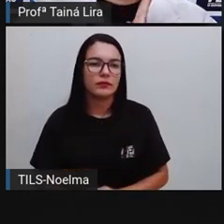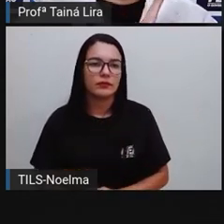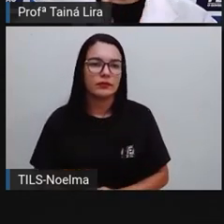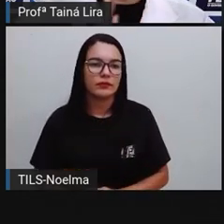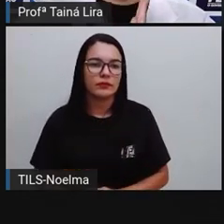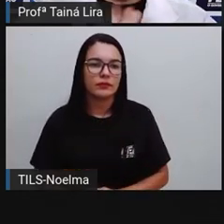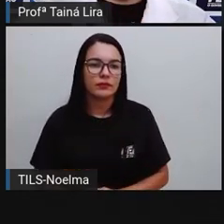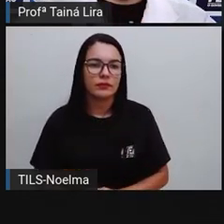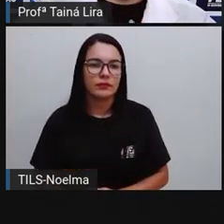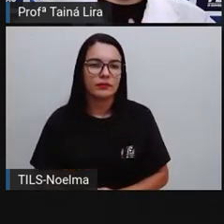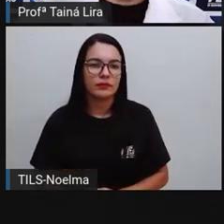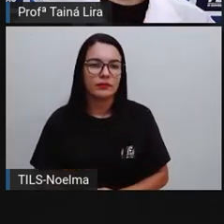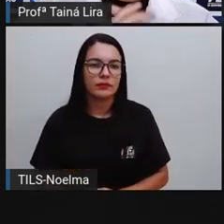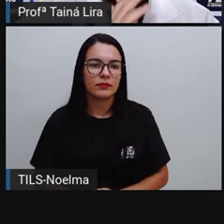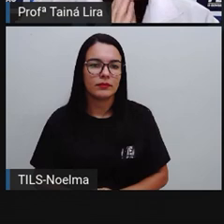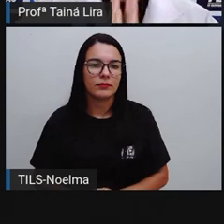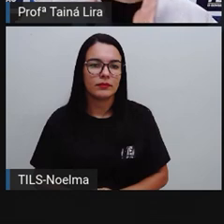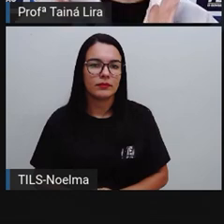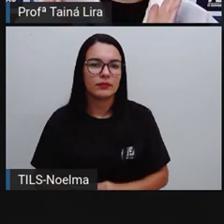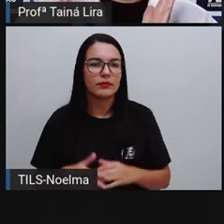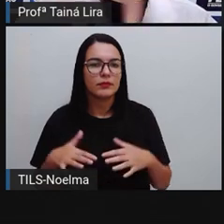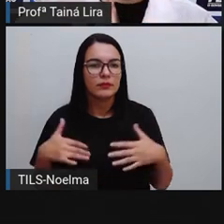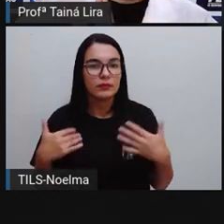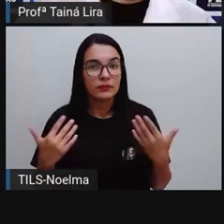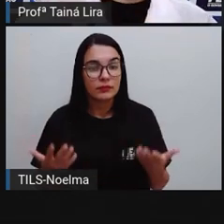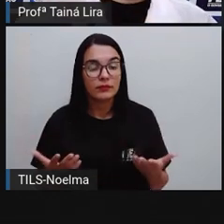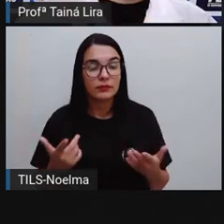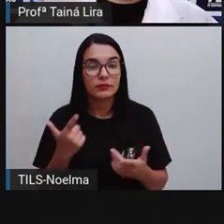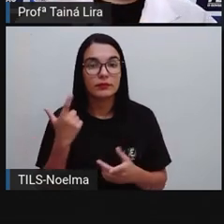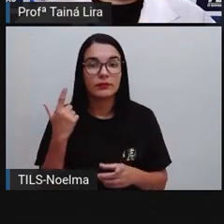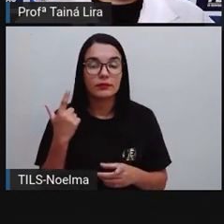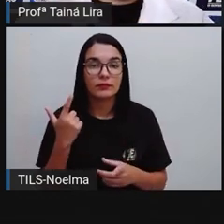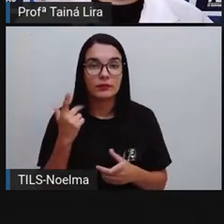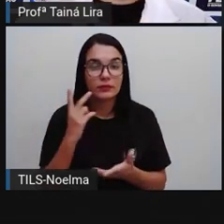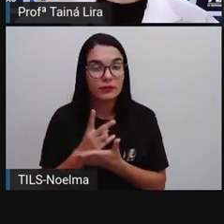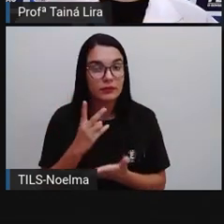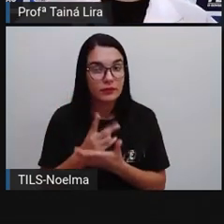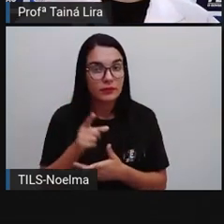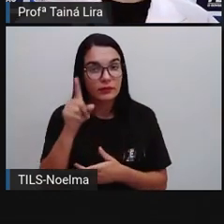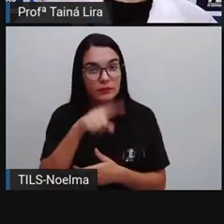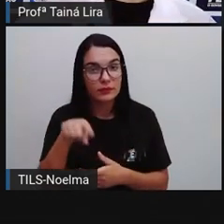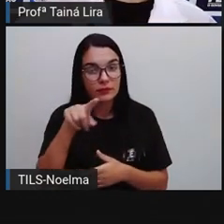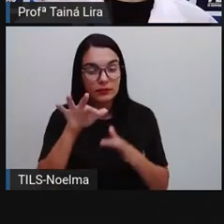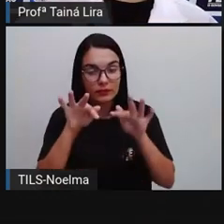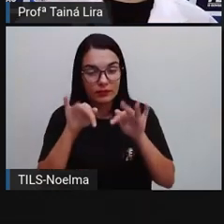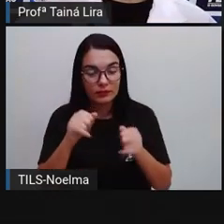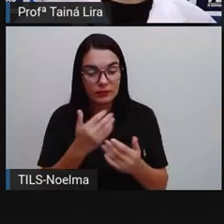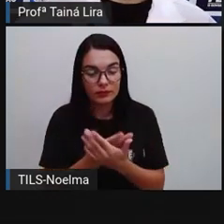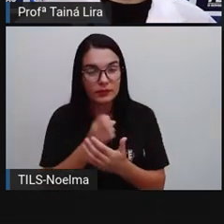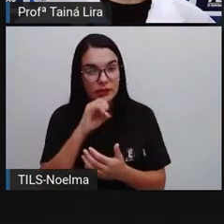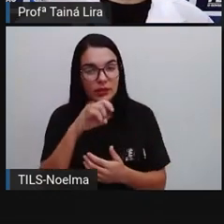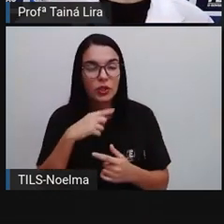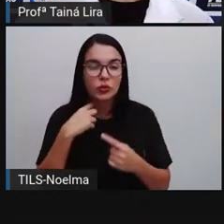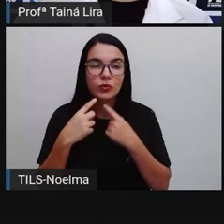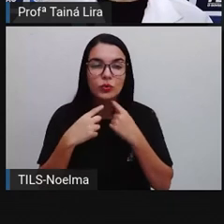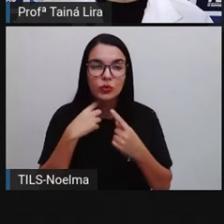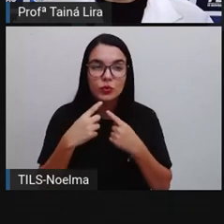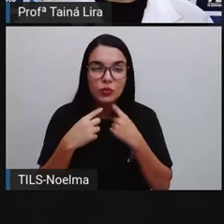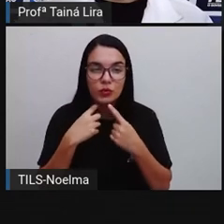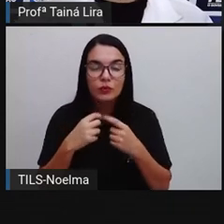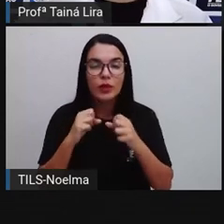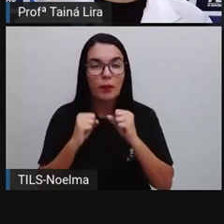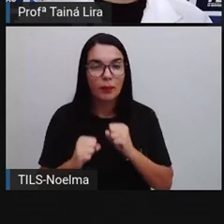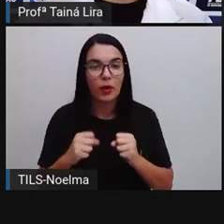sentimentos, tá? Recomendações que a pró sempre deixa aqui no final da aula. Se ficou alguma dúvida sobre essa aula,